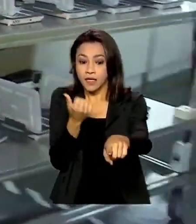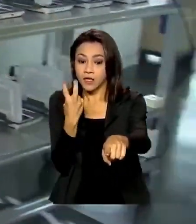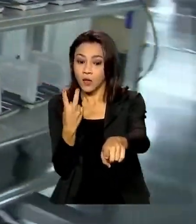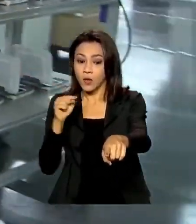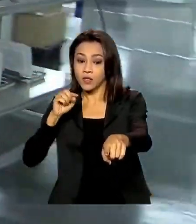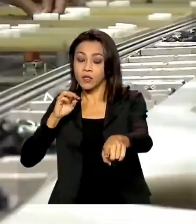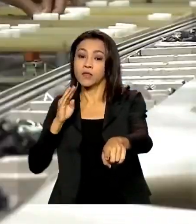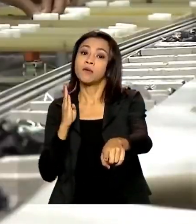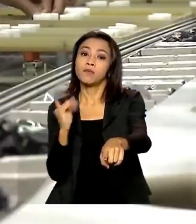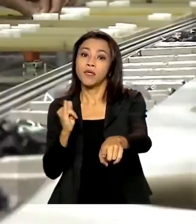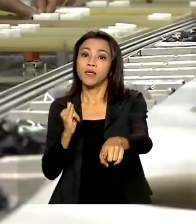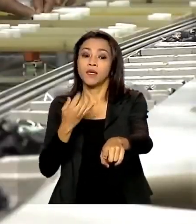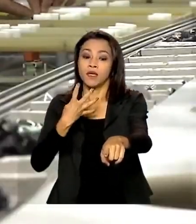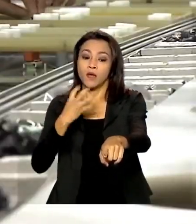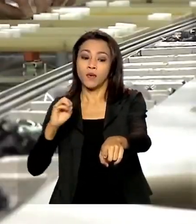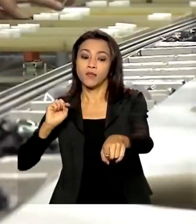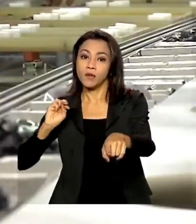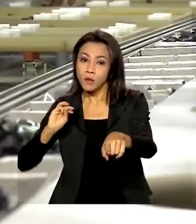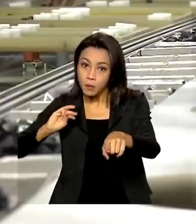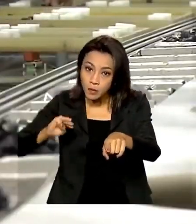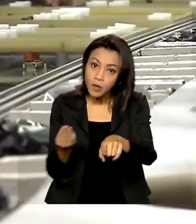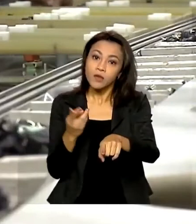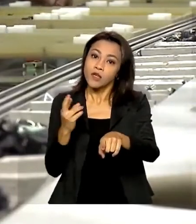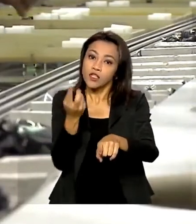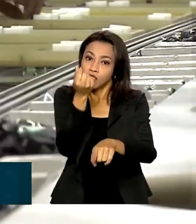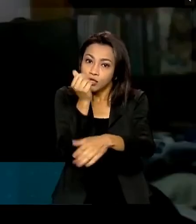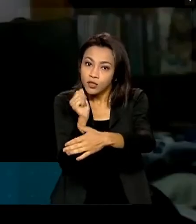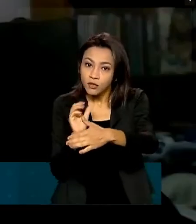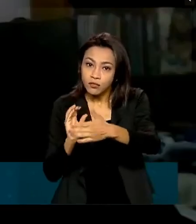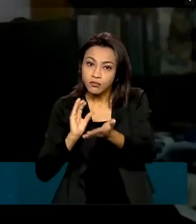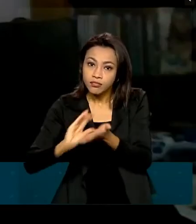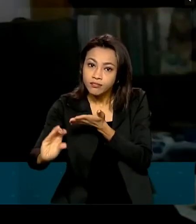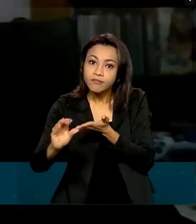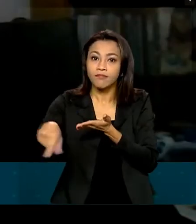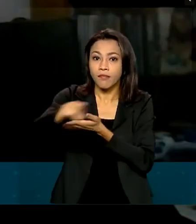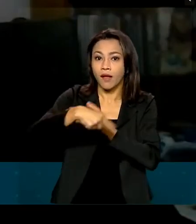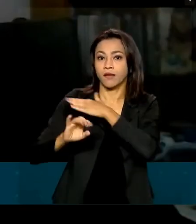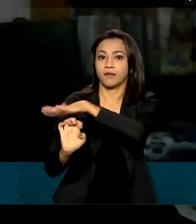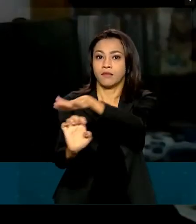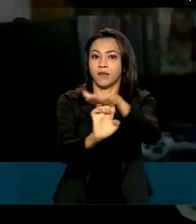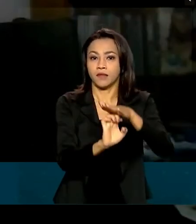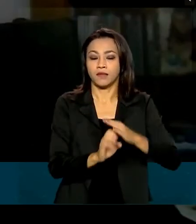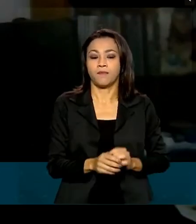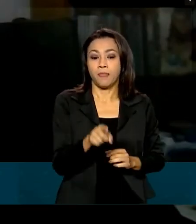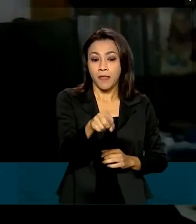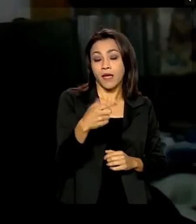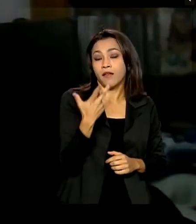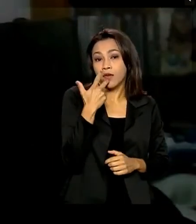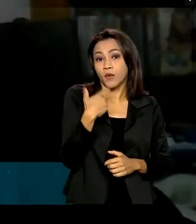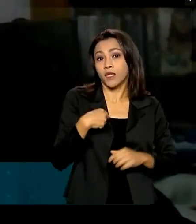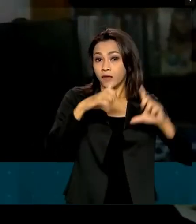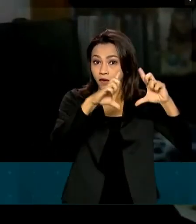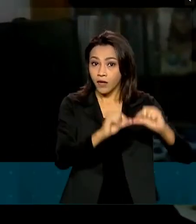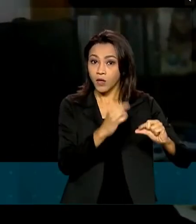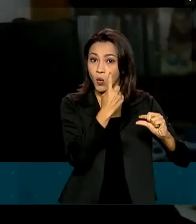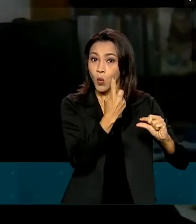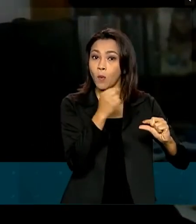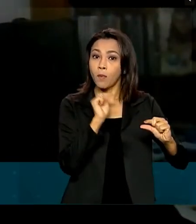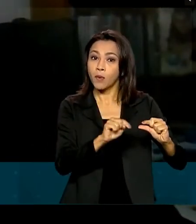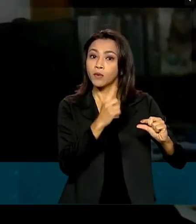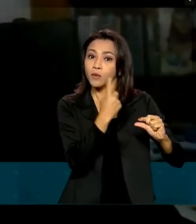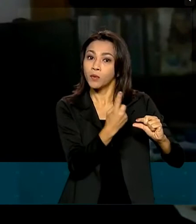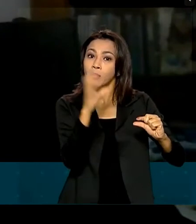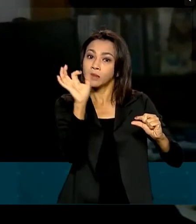milhões de reais em créditos para as empresas. Uma queda, uma redução de apenas 1,1% das